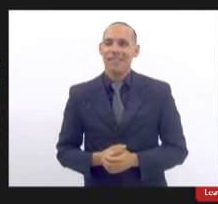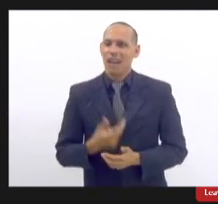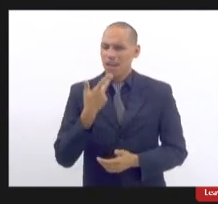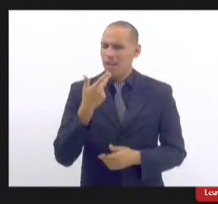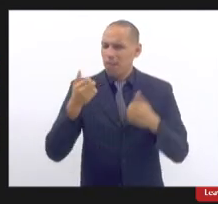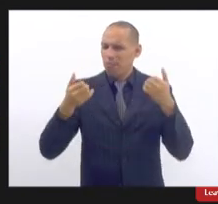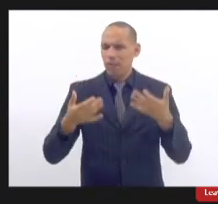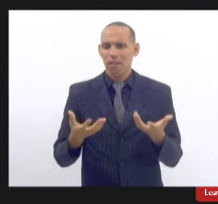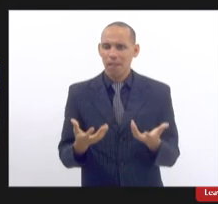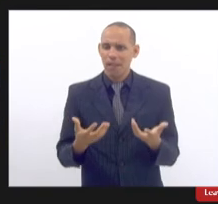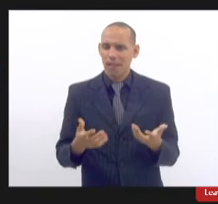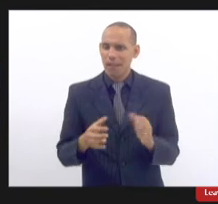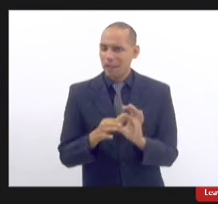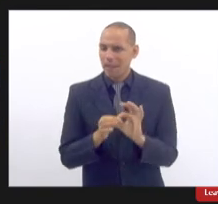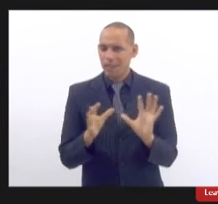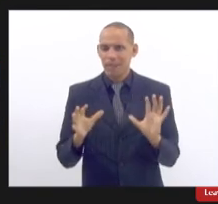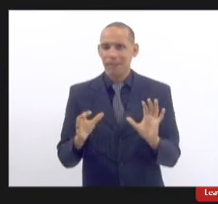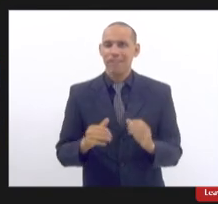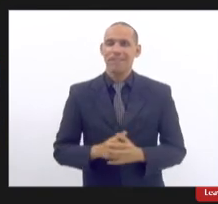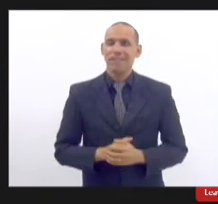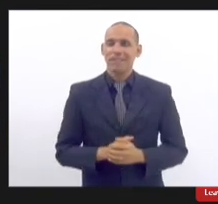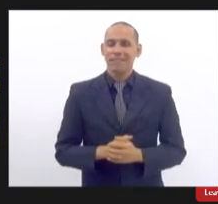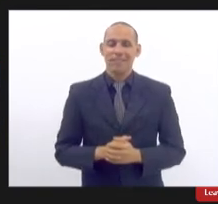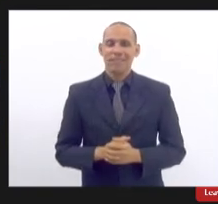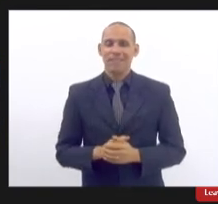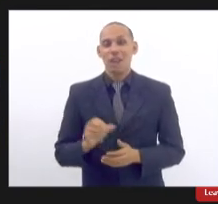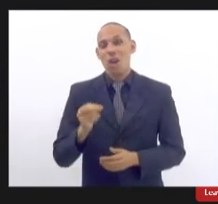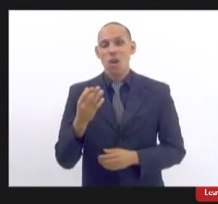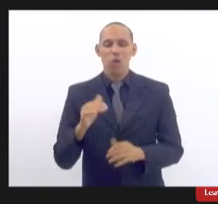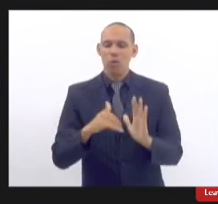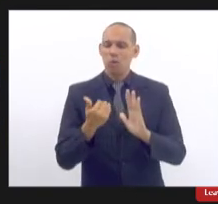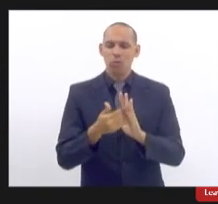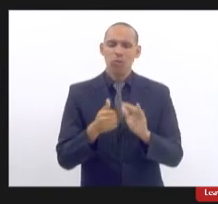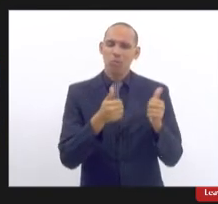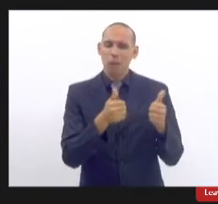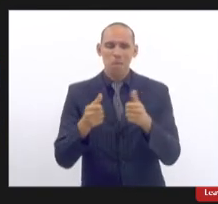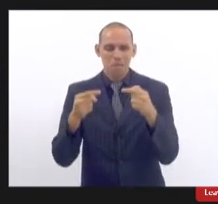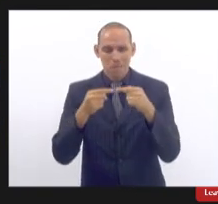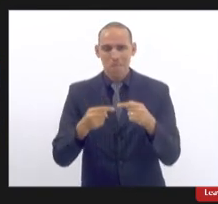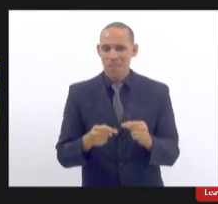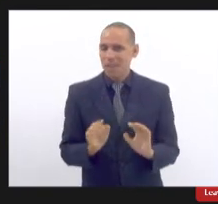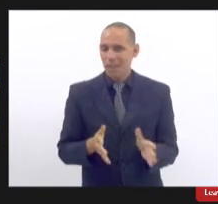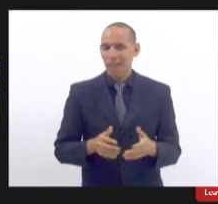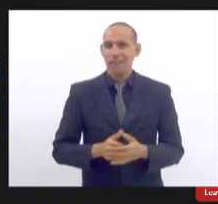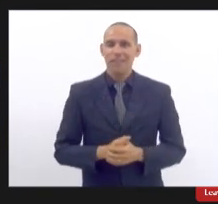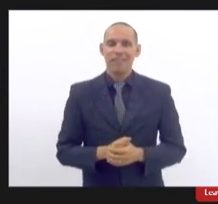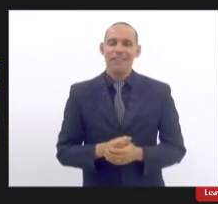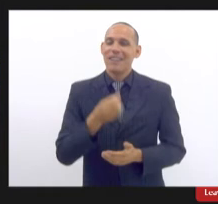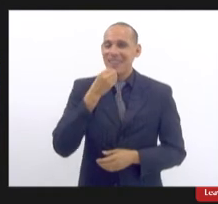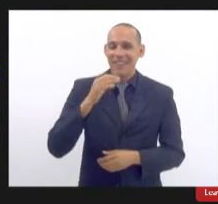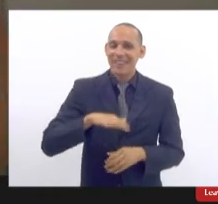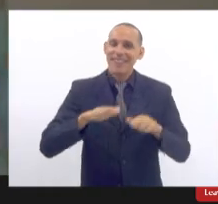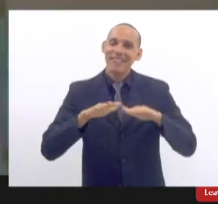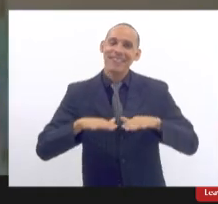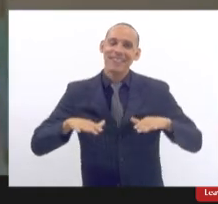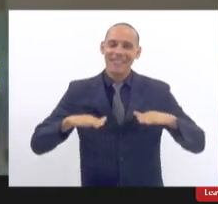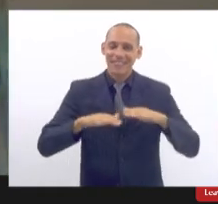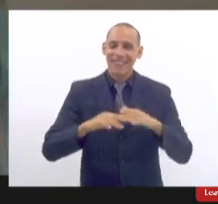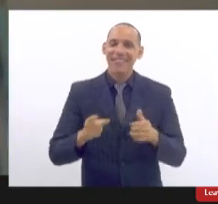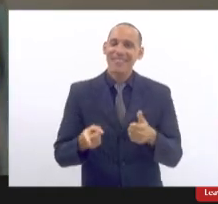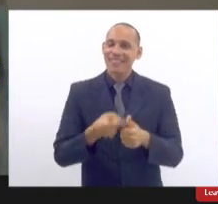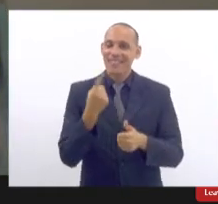algum comentário se sente contemplada pelo que já foi levantado até agora boa tarde a todos